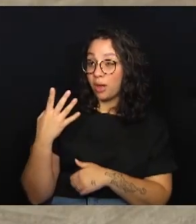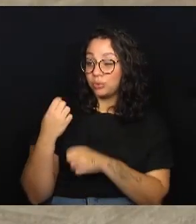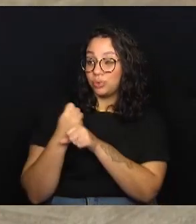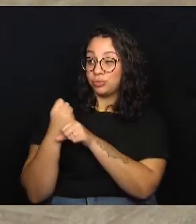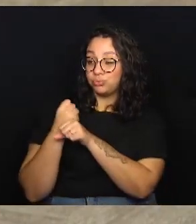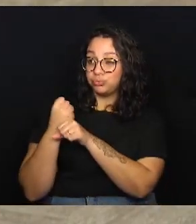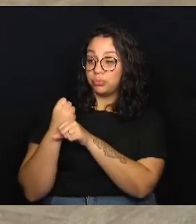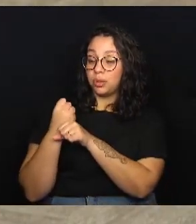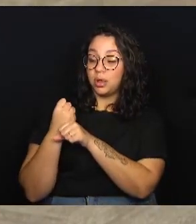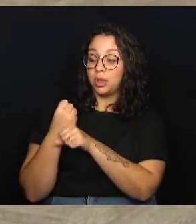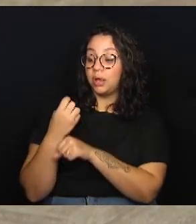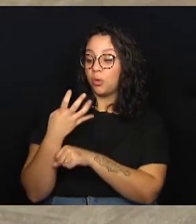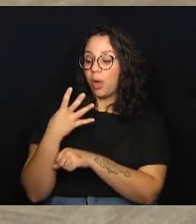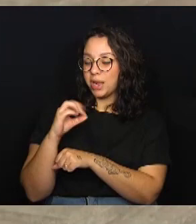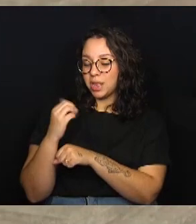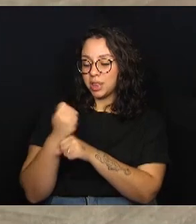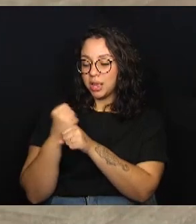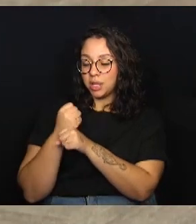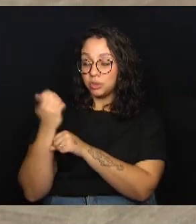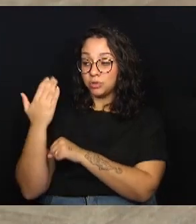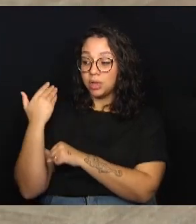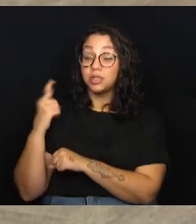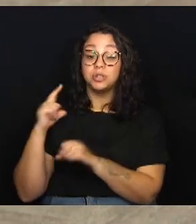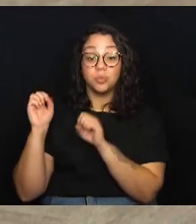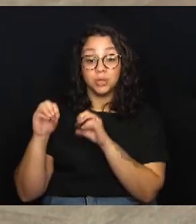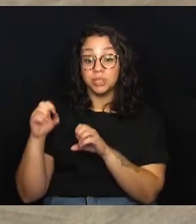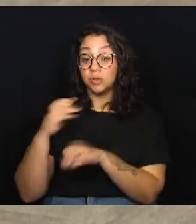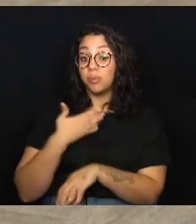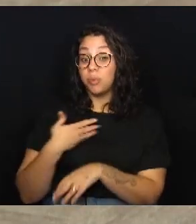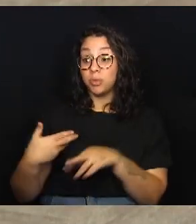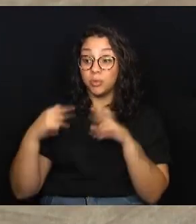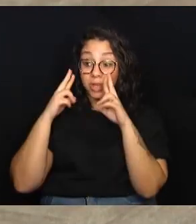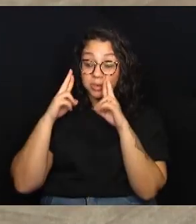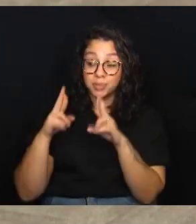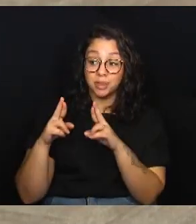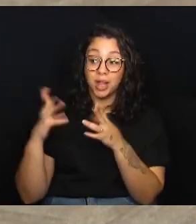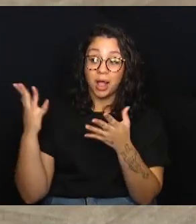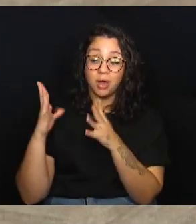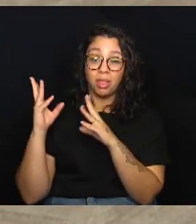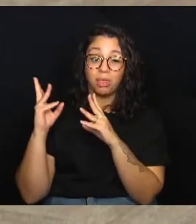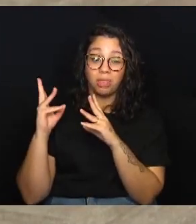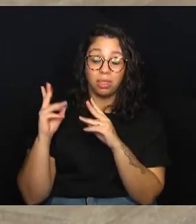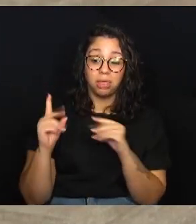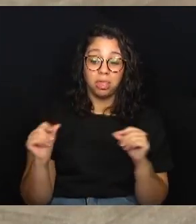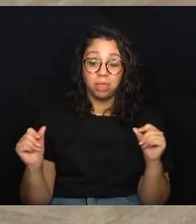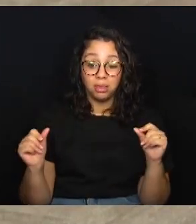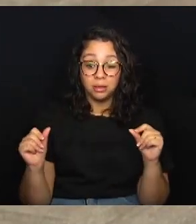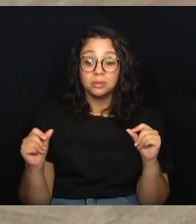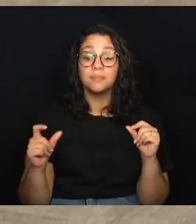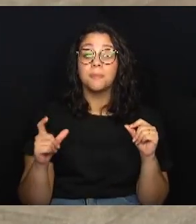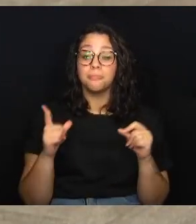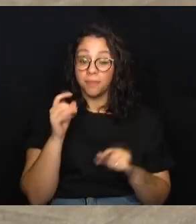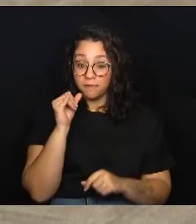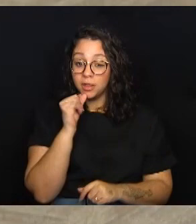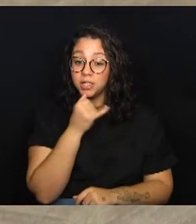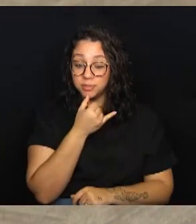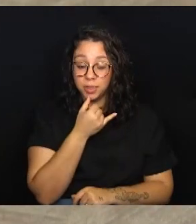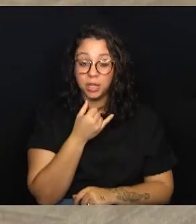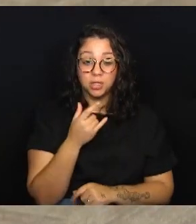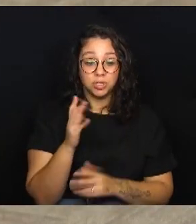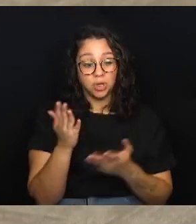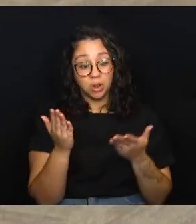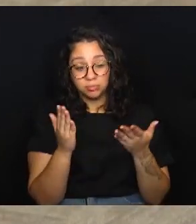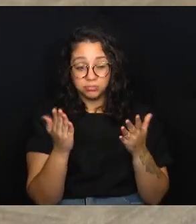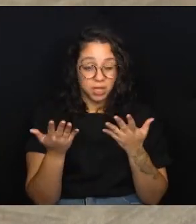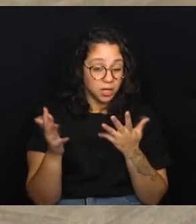3, 4 décadas um prestígio muito grande, o ensino público era muito respeitado. Foi deteriorado,